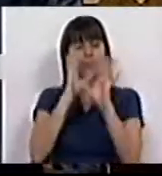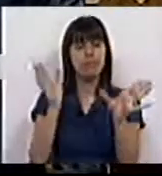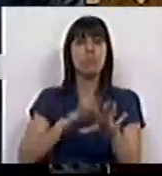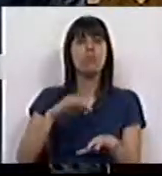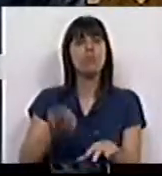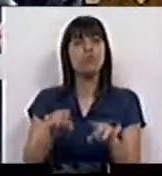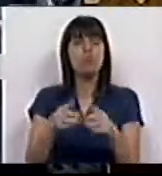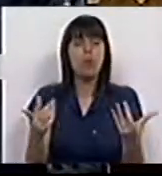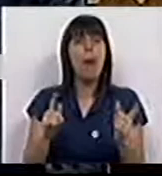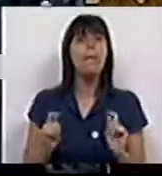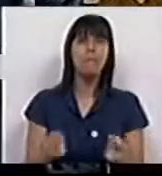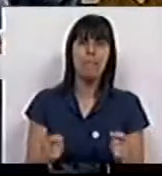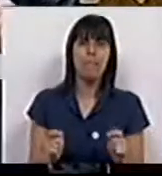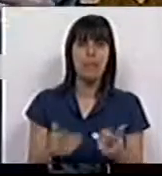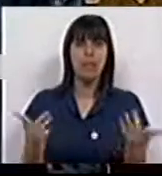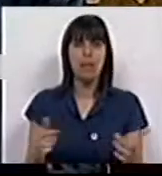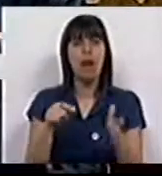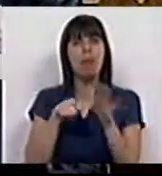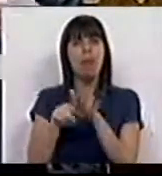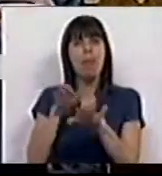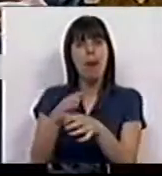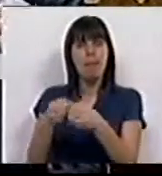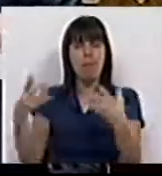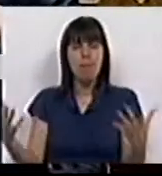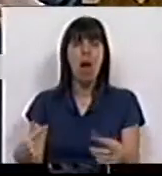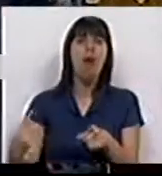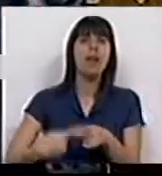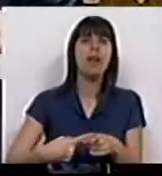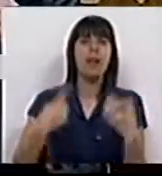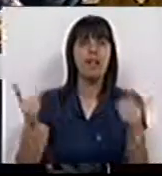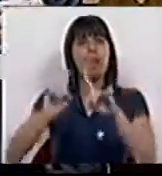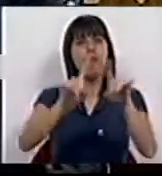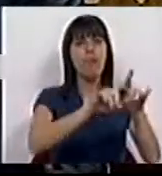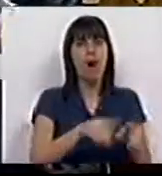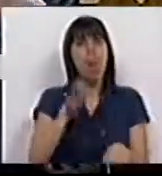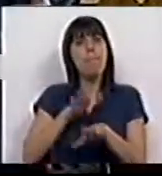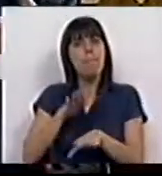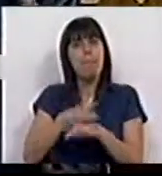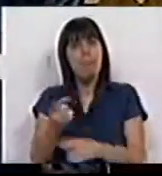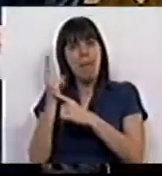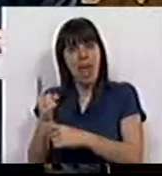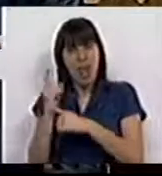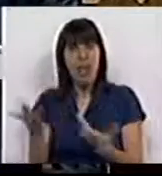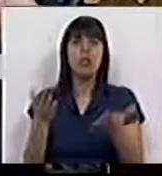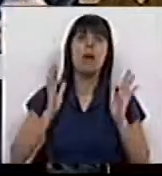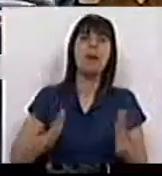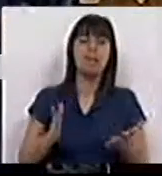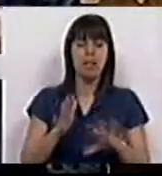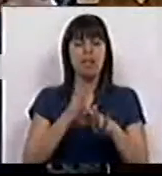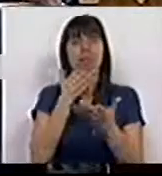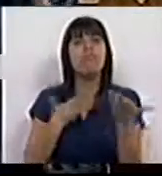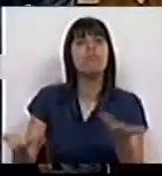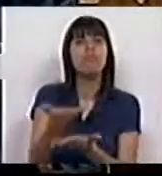devido à pressão da aquacultura, dos interesses dos vários tipos de pesca, que haja necessidade de